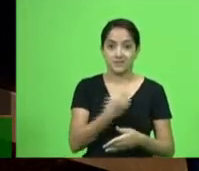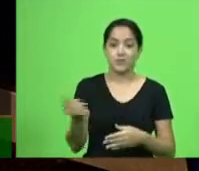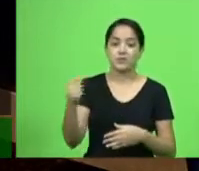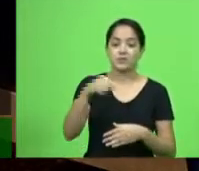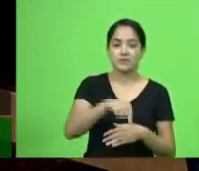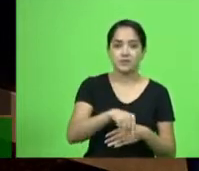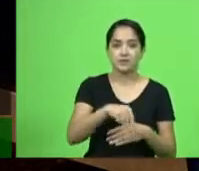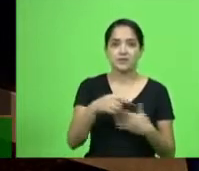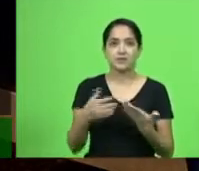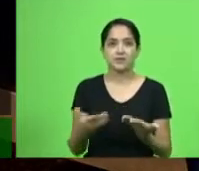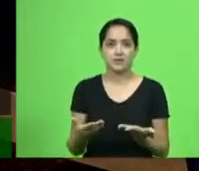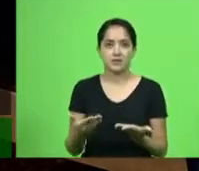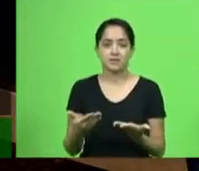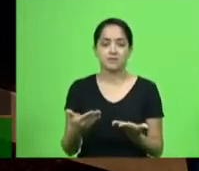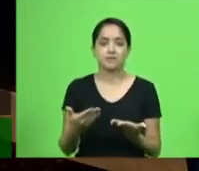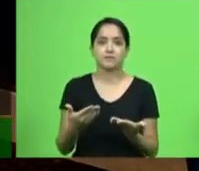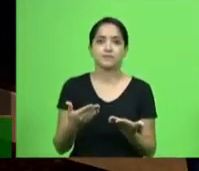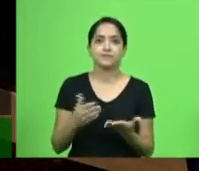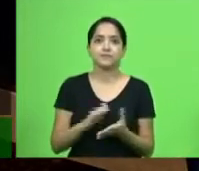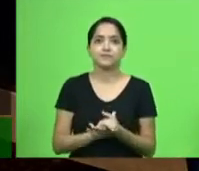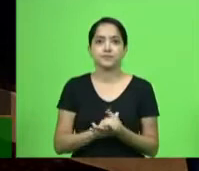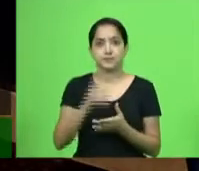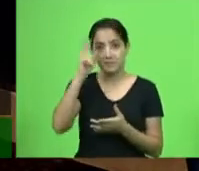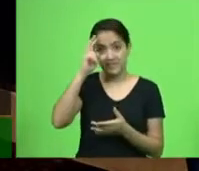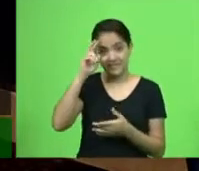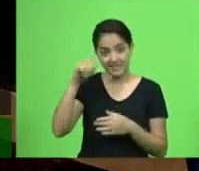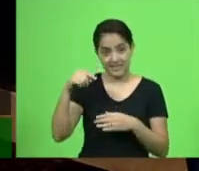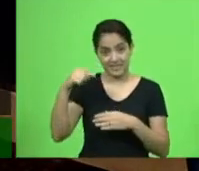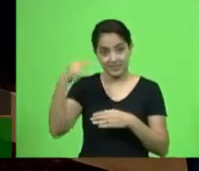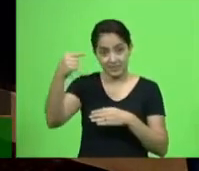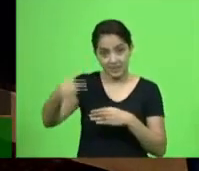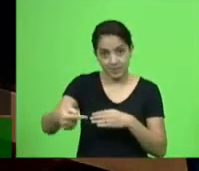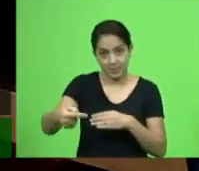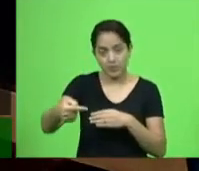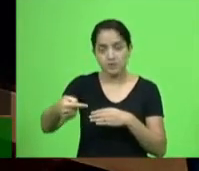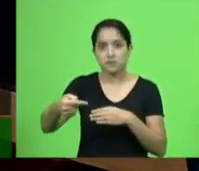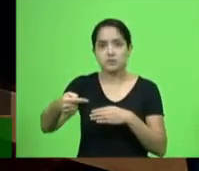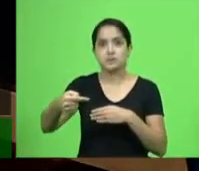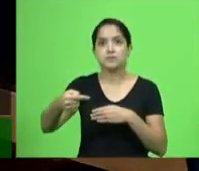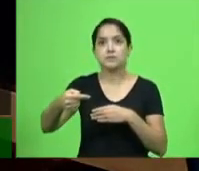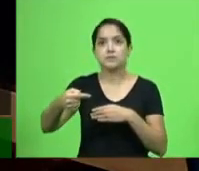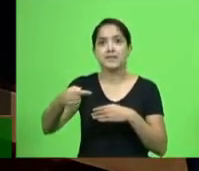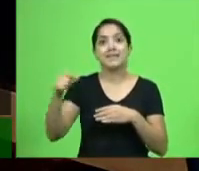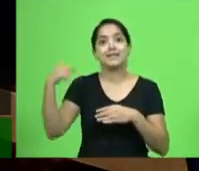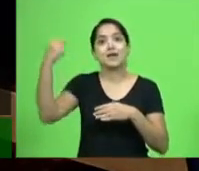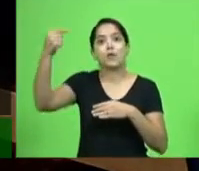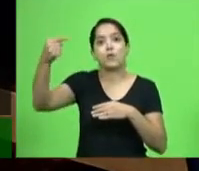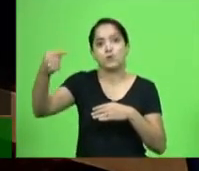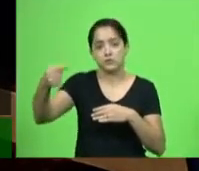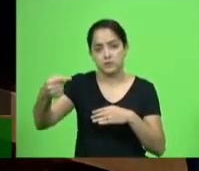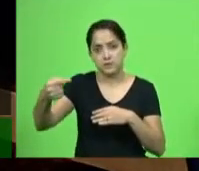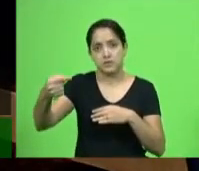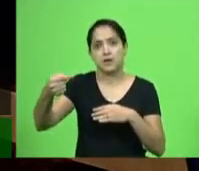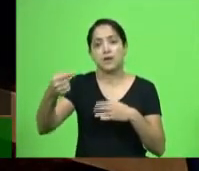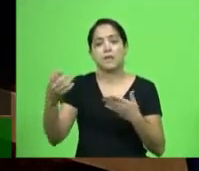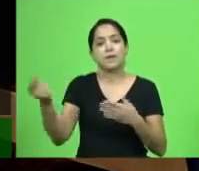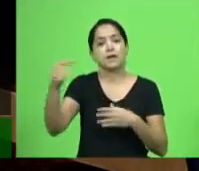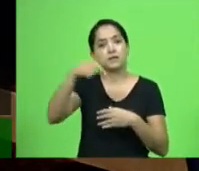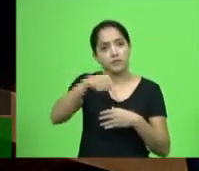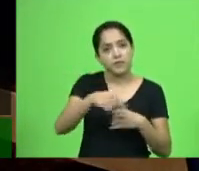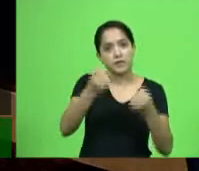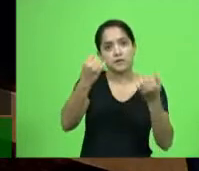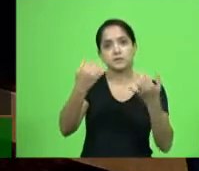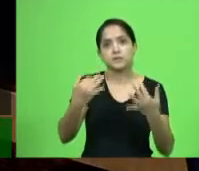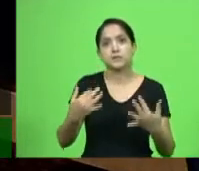quinta-feira da próxima semana, não deu tempo ainda de olhar o calendário, na outra quinta para poder tratar desse